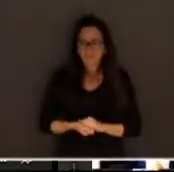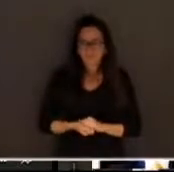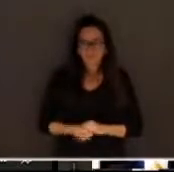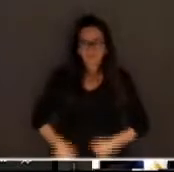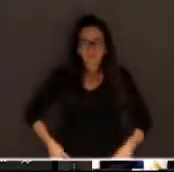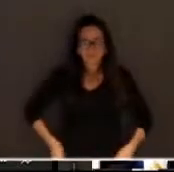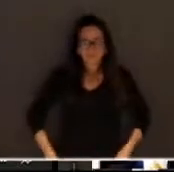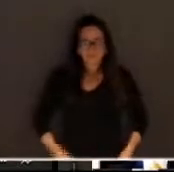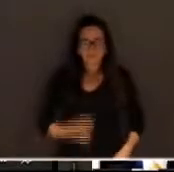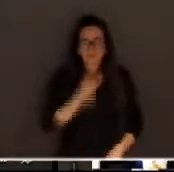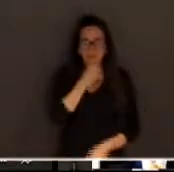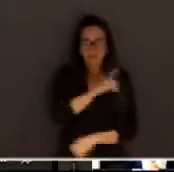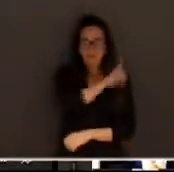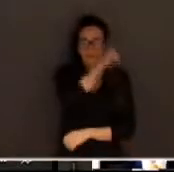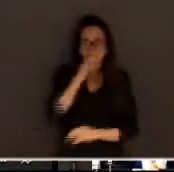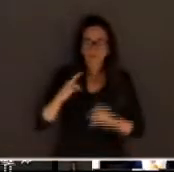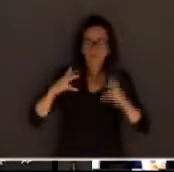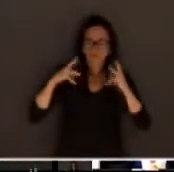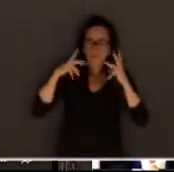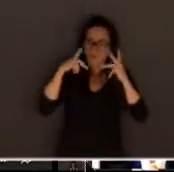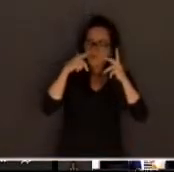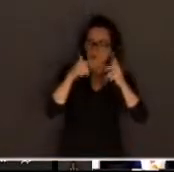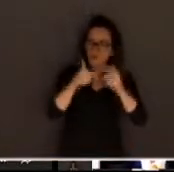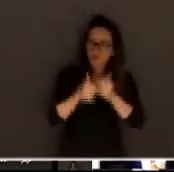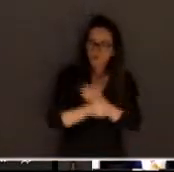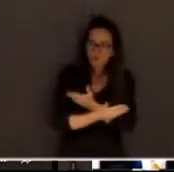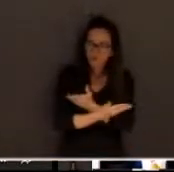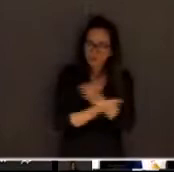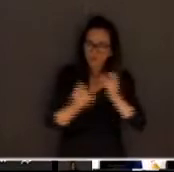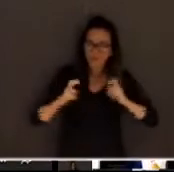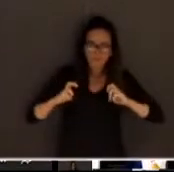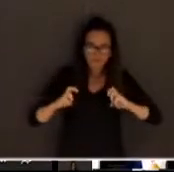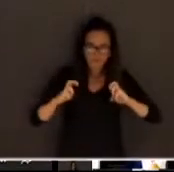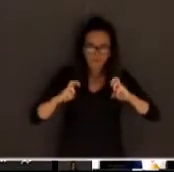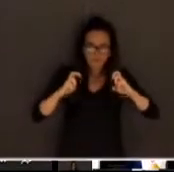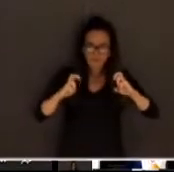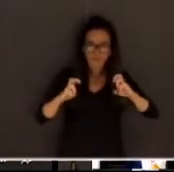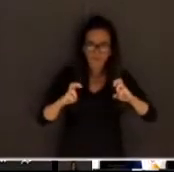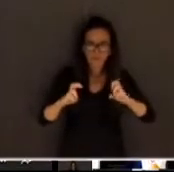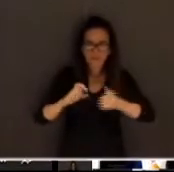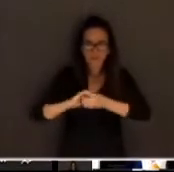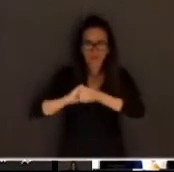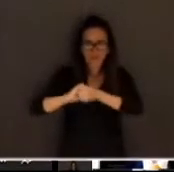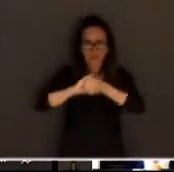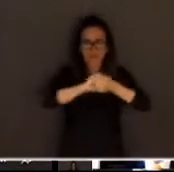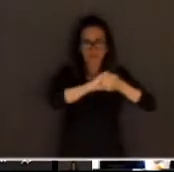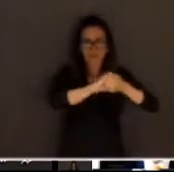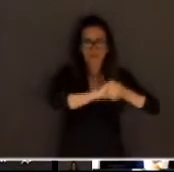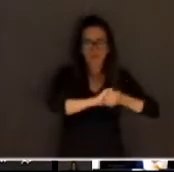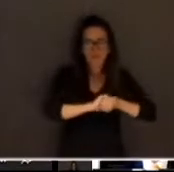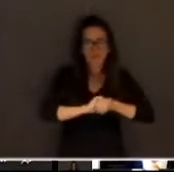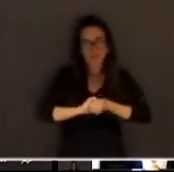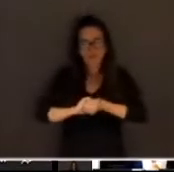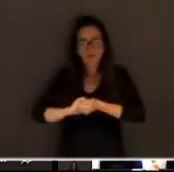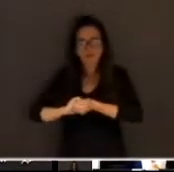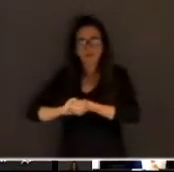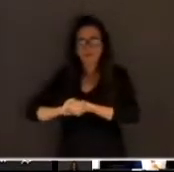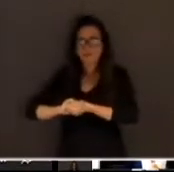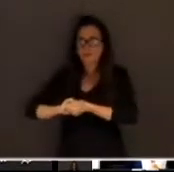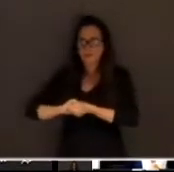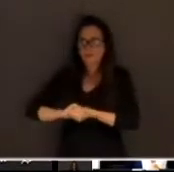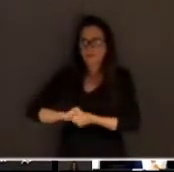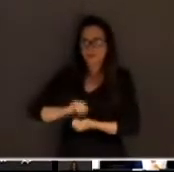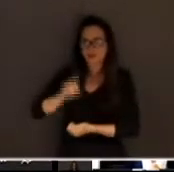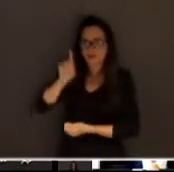Bom dia a todos, bom dia a todas. Eu cumprimento a eminente conselheira doutora